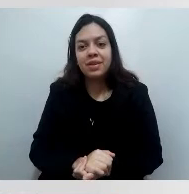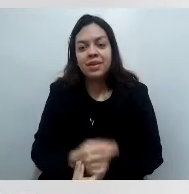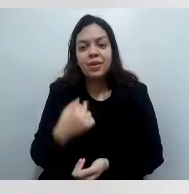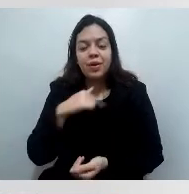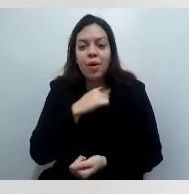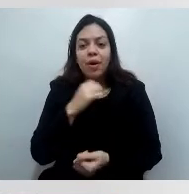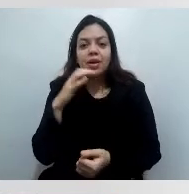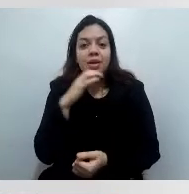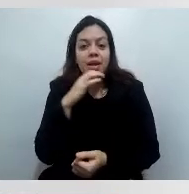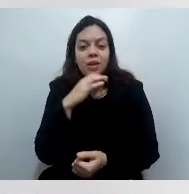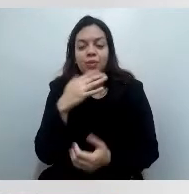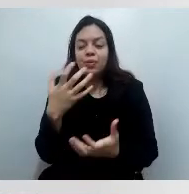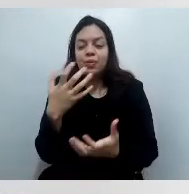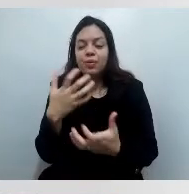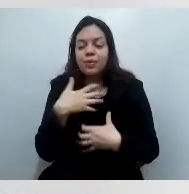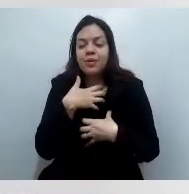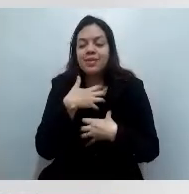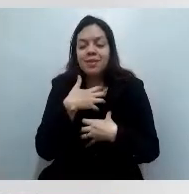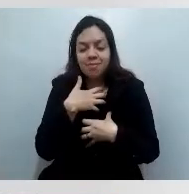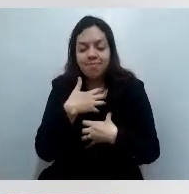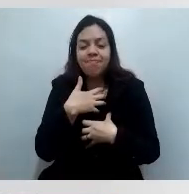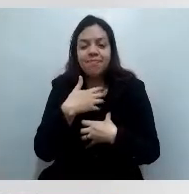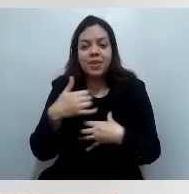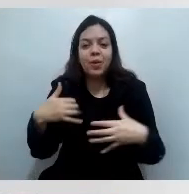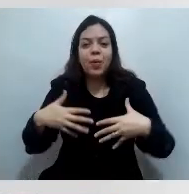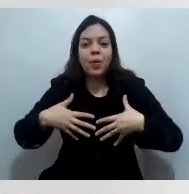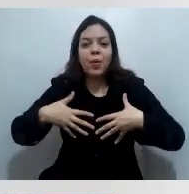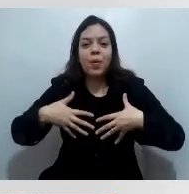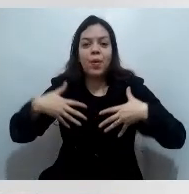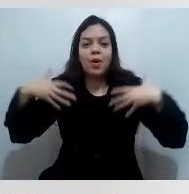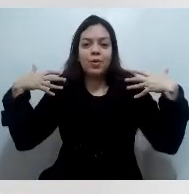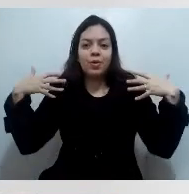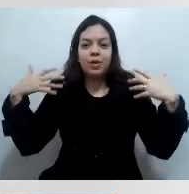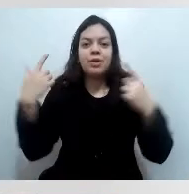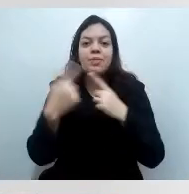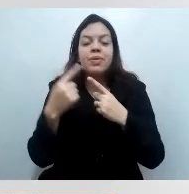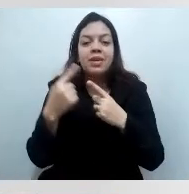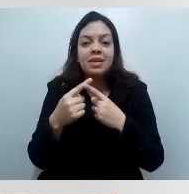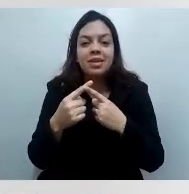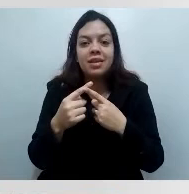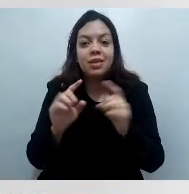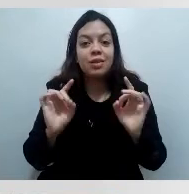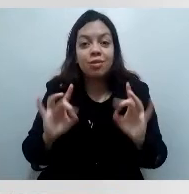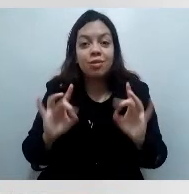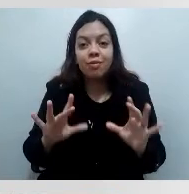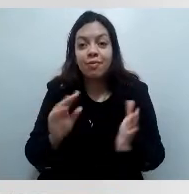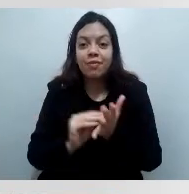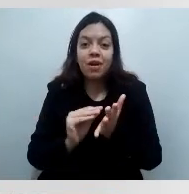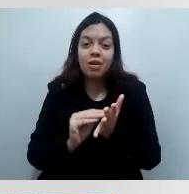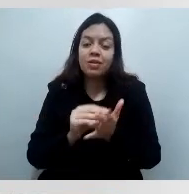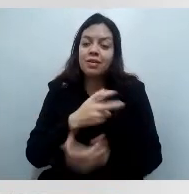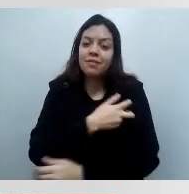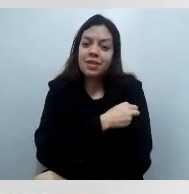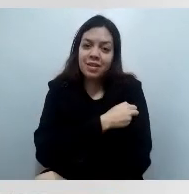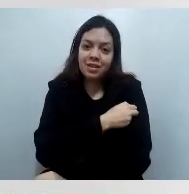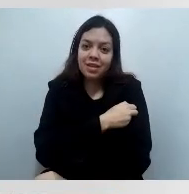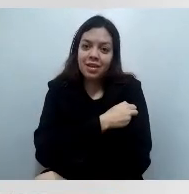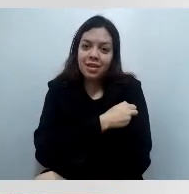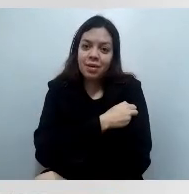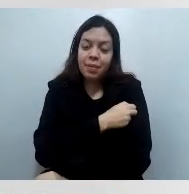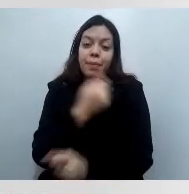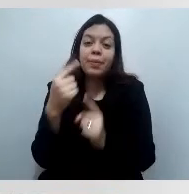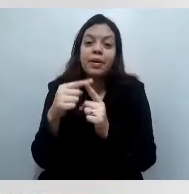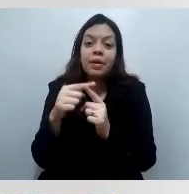de tanta dificuldade, não é, doutora? Realmente, só o que falta é a vacina, porque nunca foi um problema dos